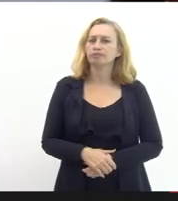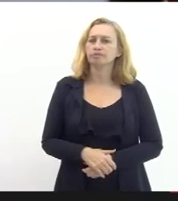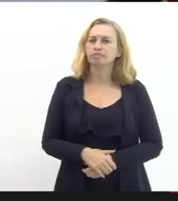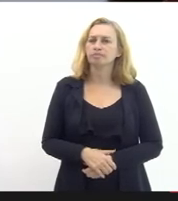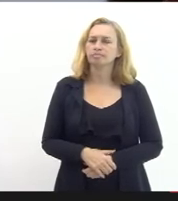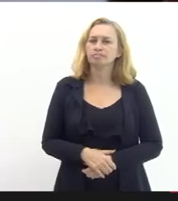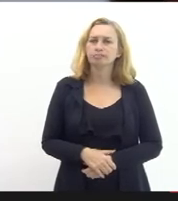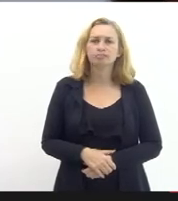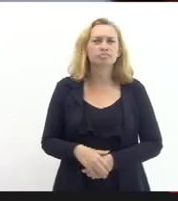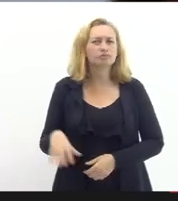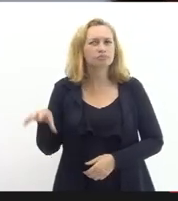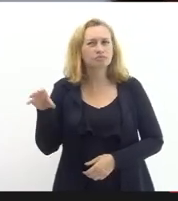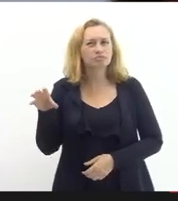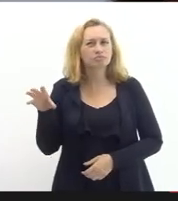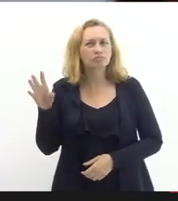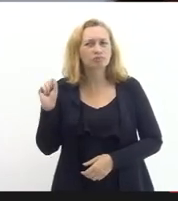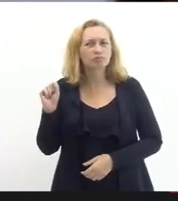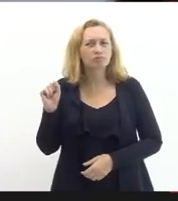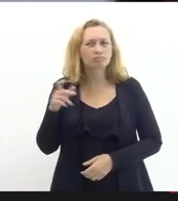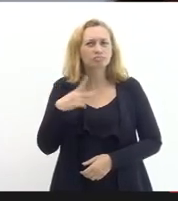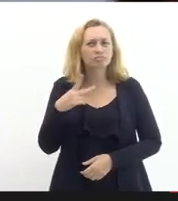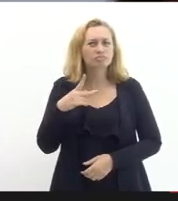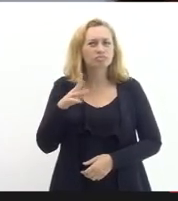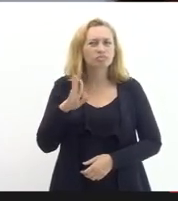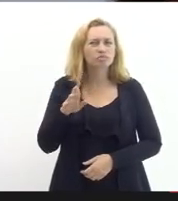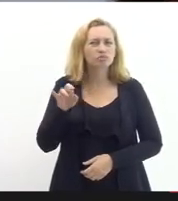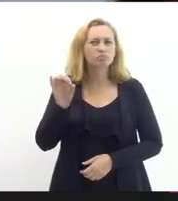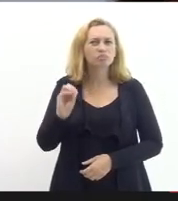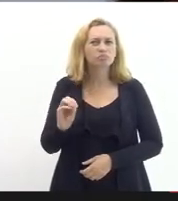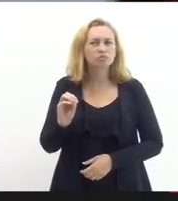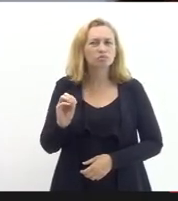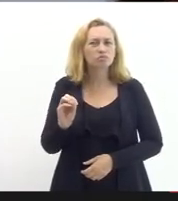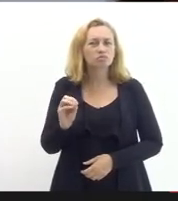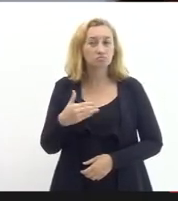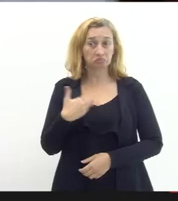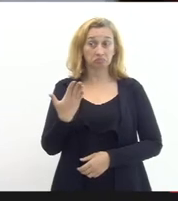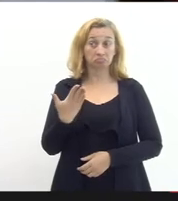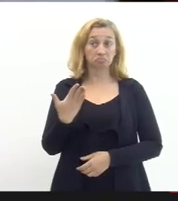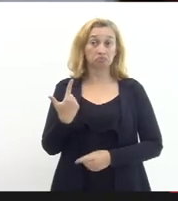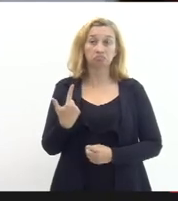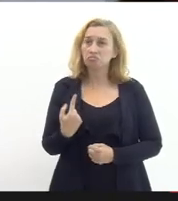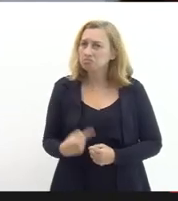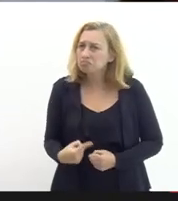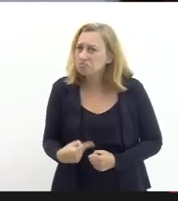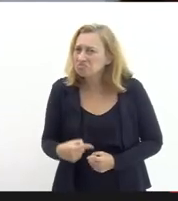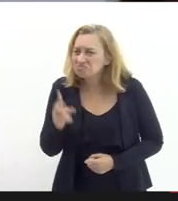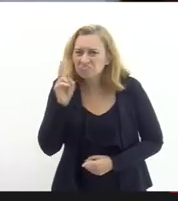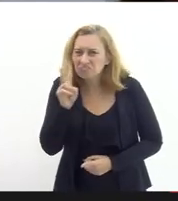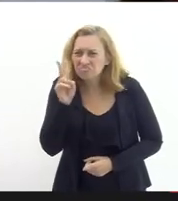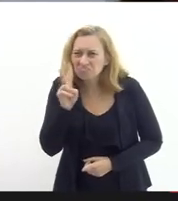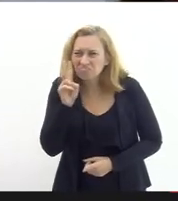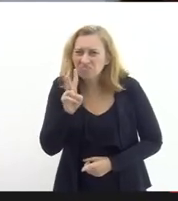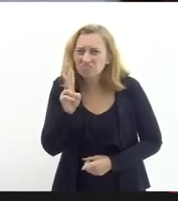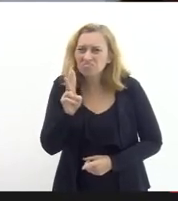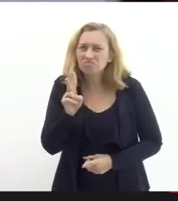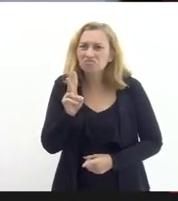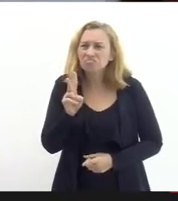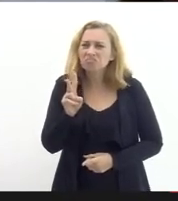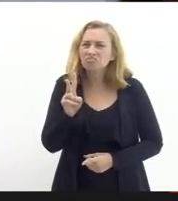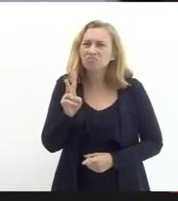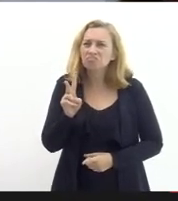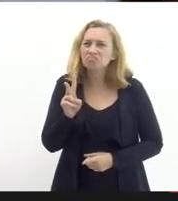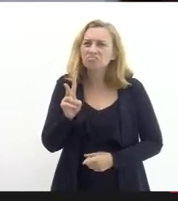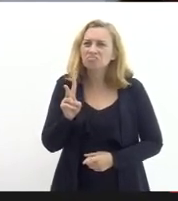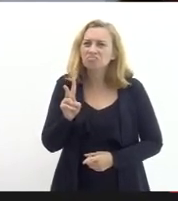eu ouvi a fala do Bruno e fiquei surpresa porque eu não me lembro de ter atendido a comissão de